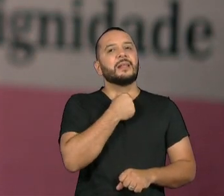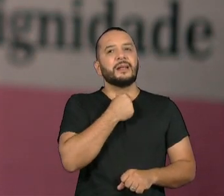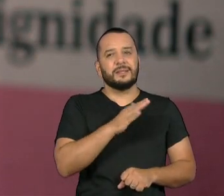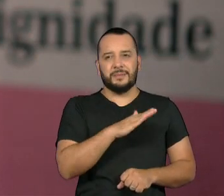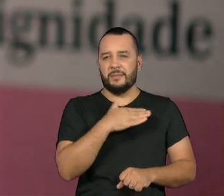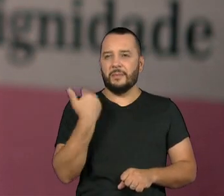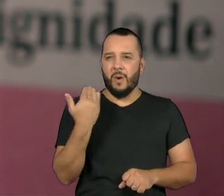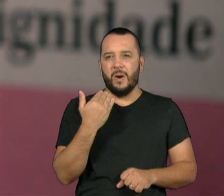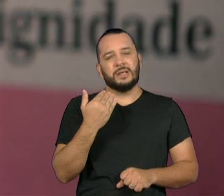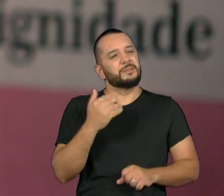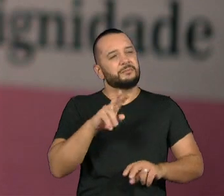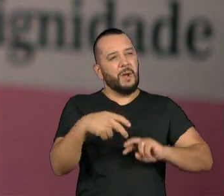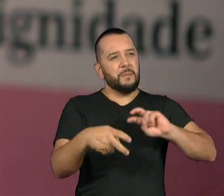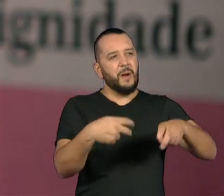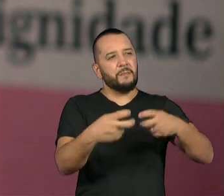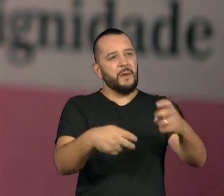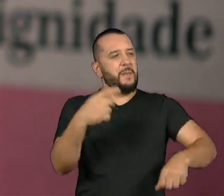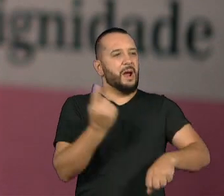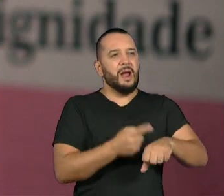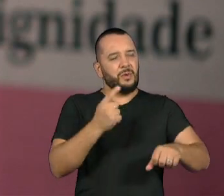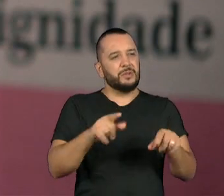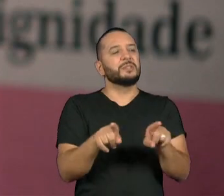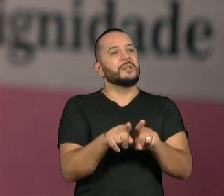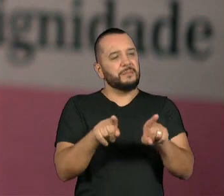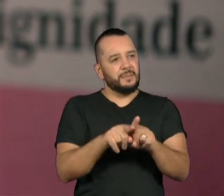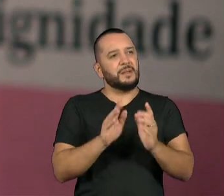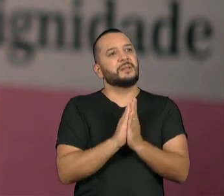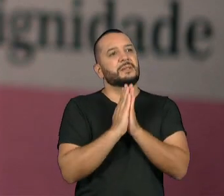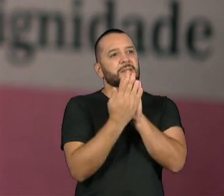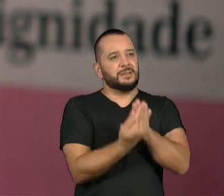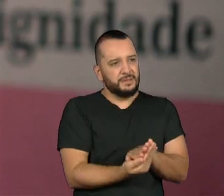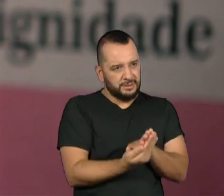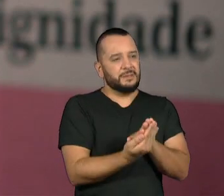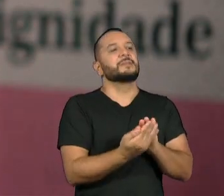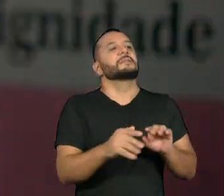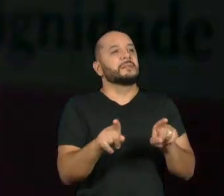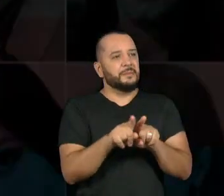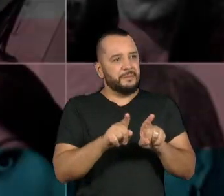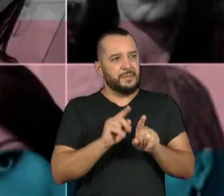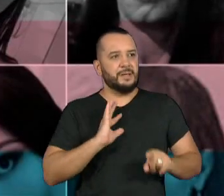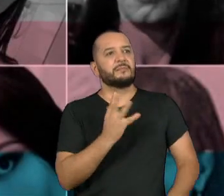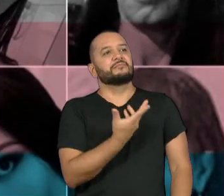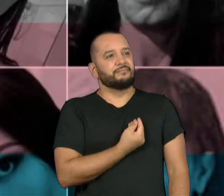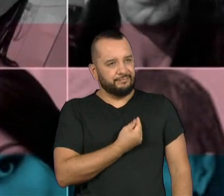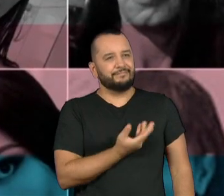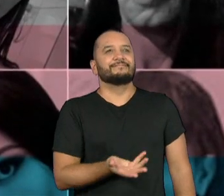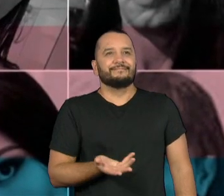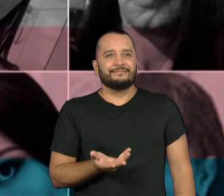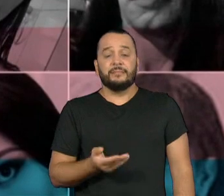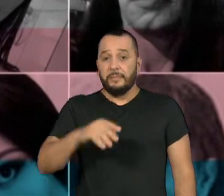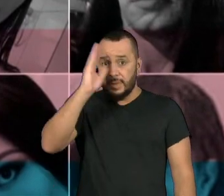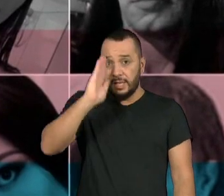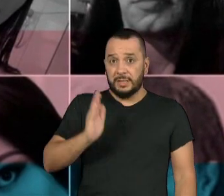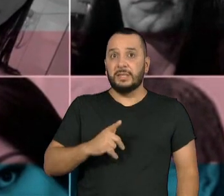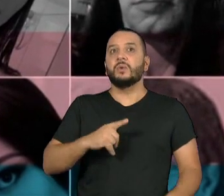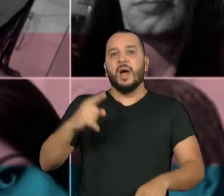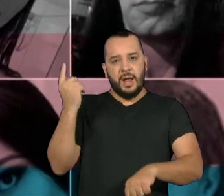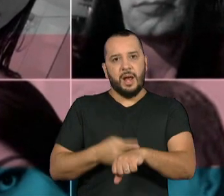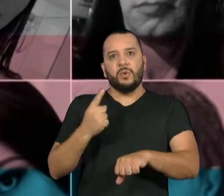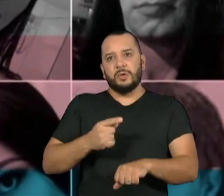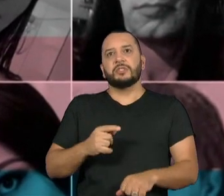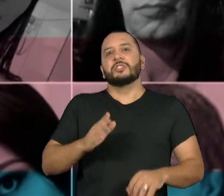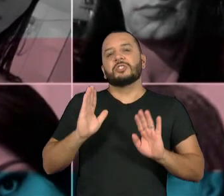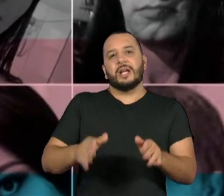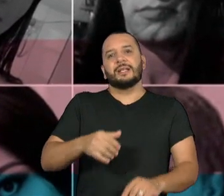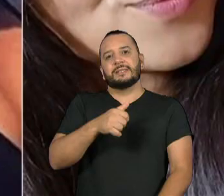mais mata travestis, que mais mata pessoas trans. O Brasil lidera esse ranking nefasto. Foram